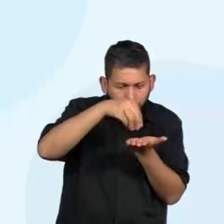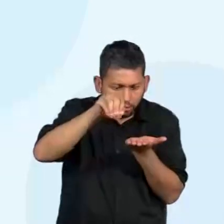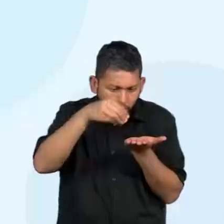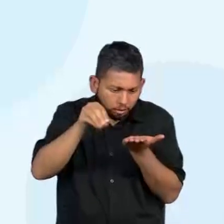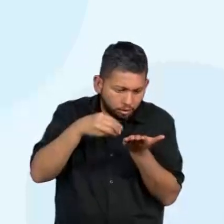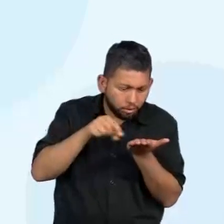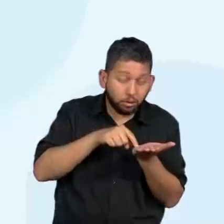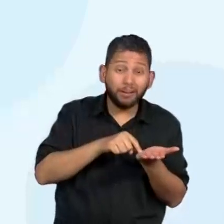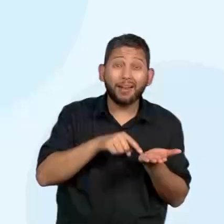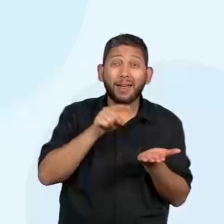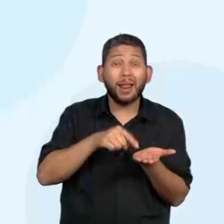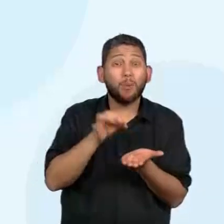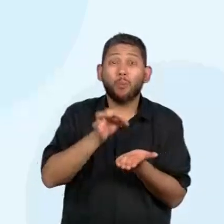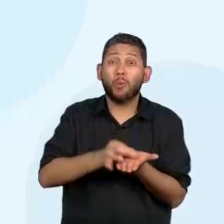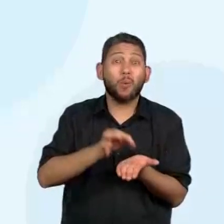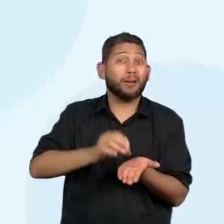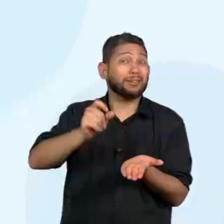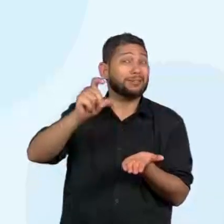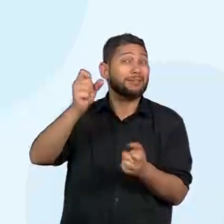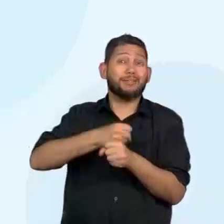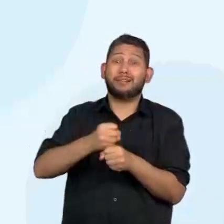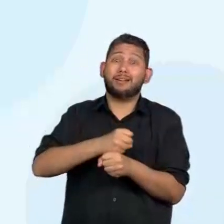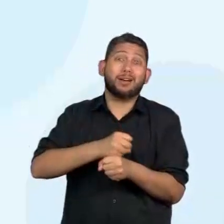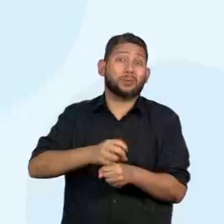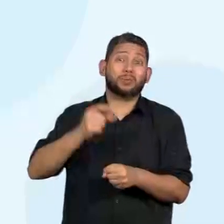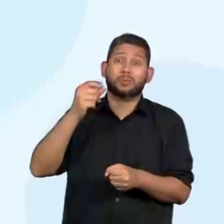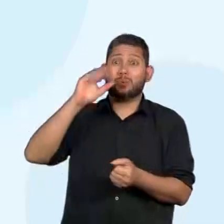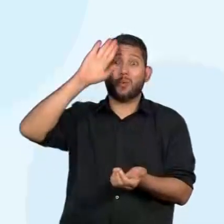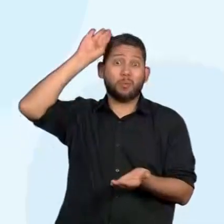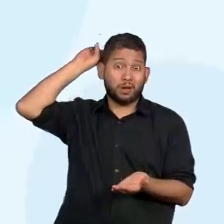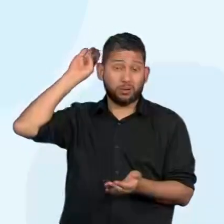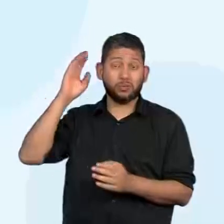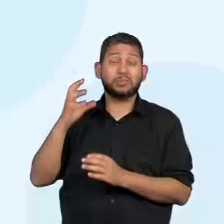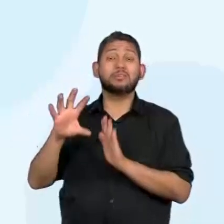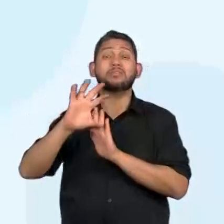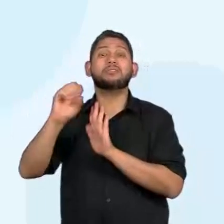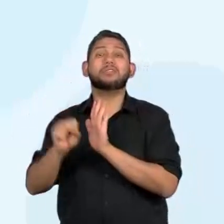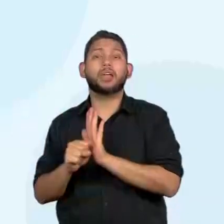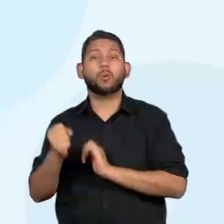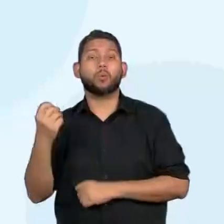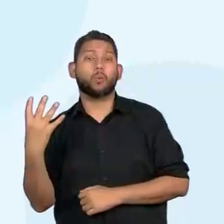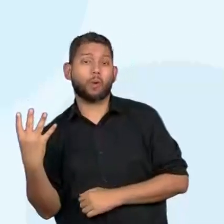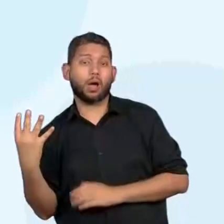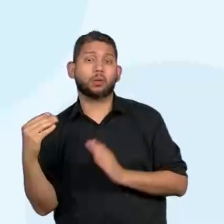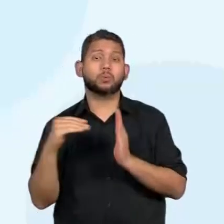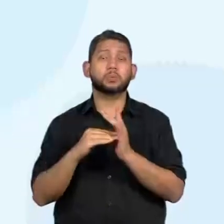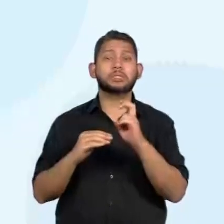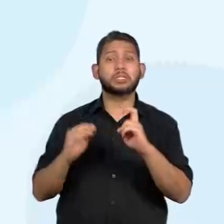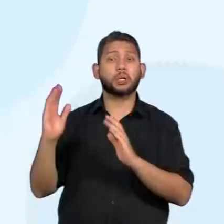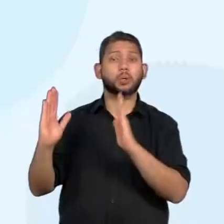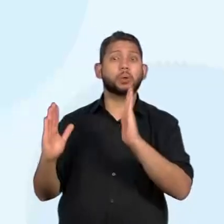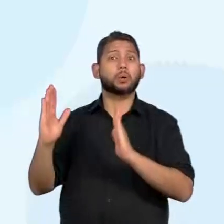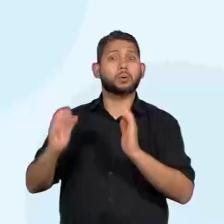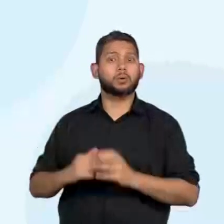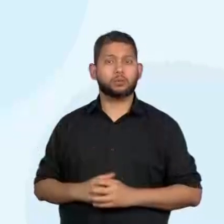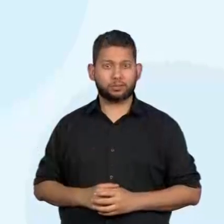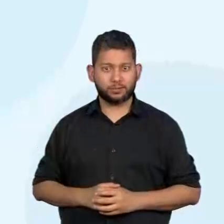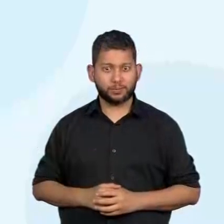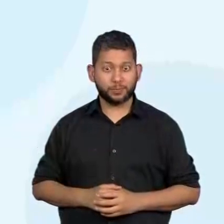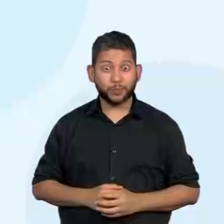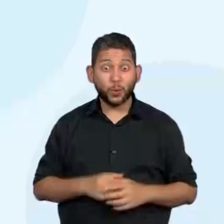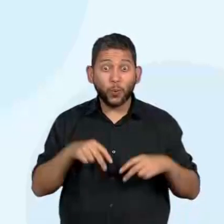tratava de moedas usadas pelos romanos entre os séculos 4 e 5. A dupla de